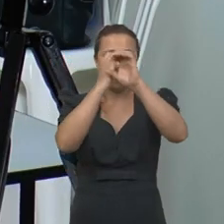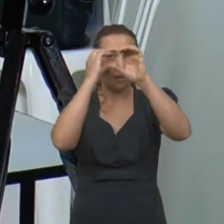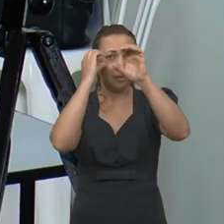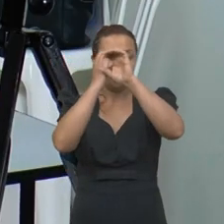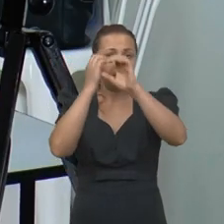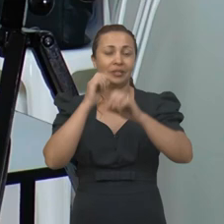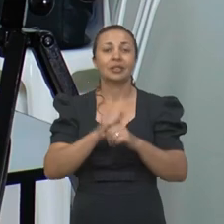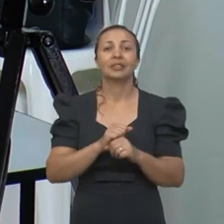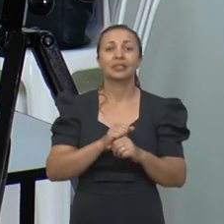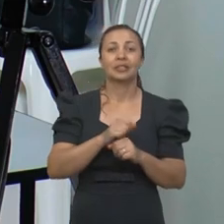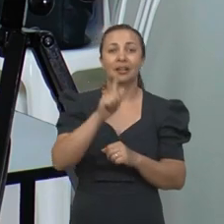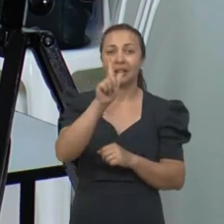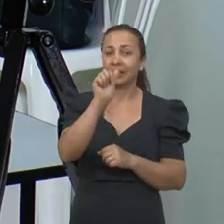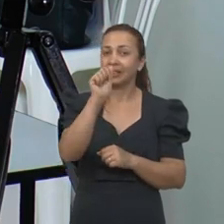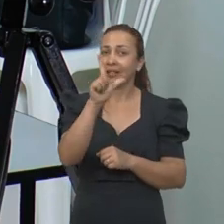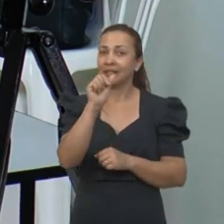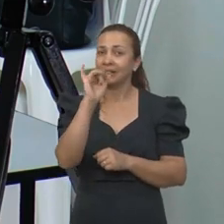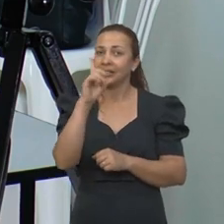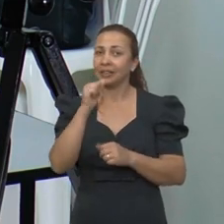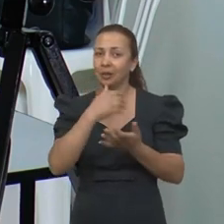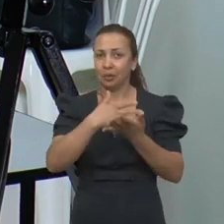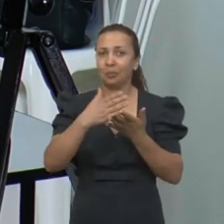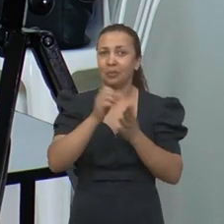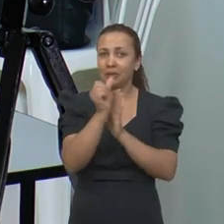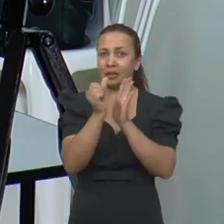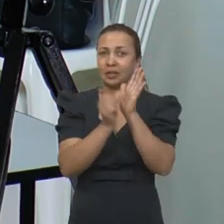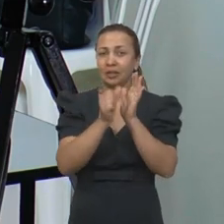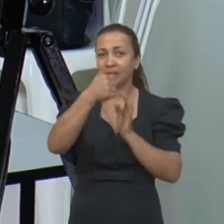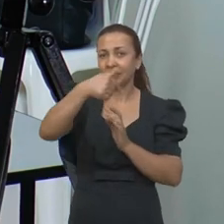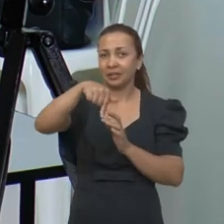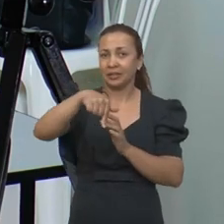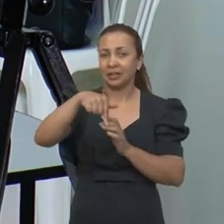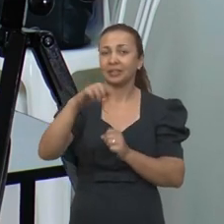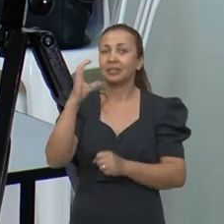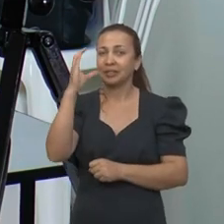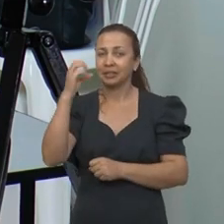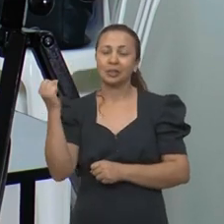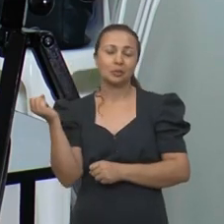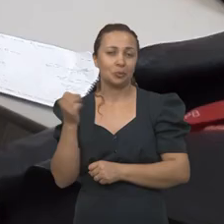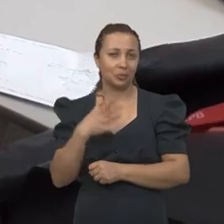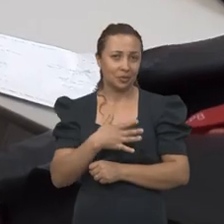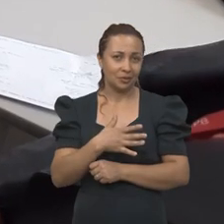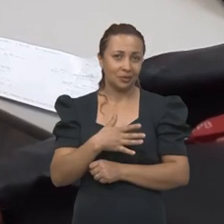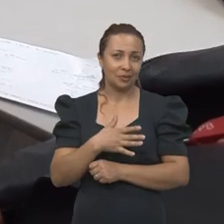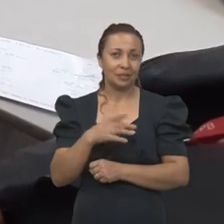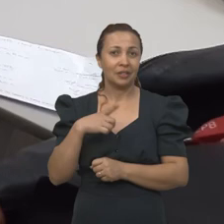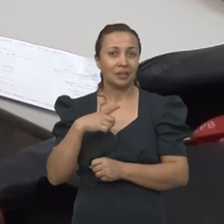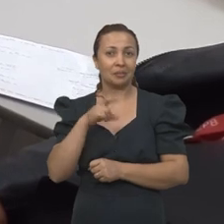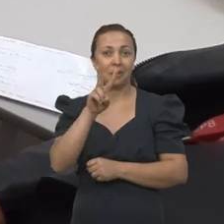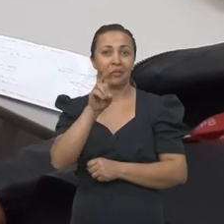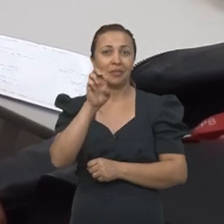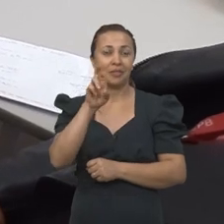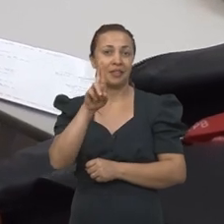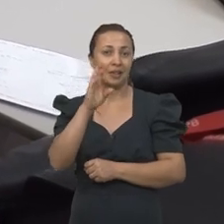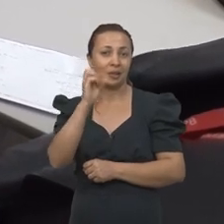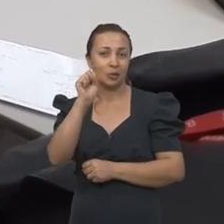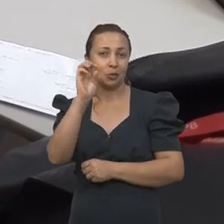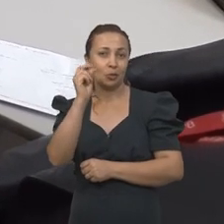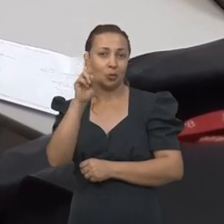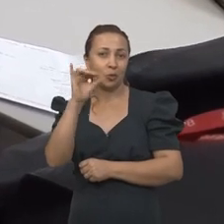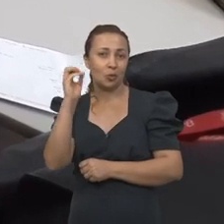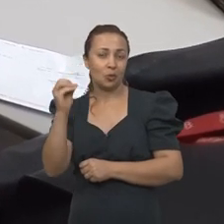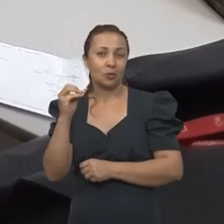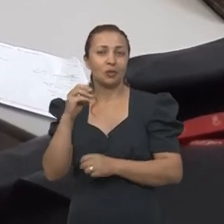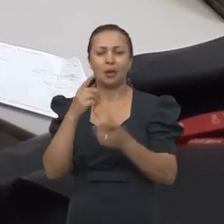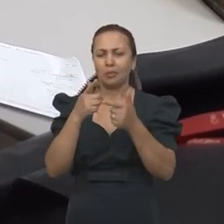a luneta do Galileu, que seria esse começo no século XVII da ciência moderna. E também o versório do Gilbert,